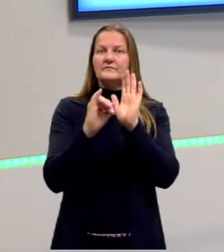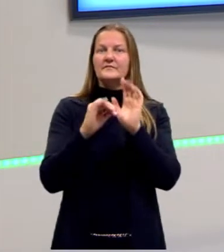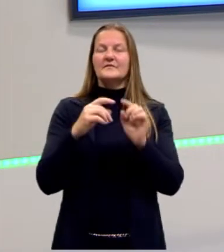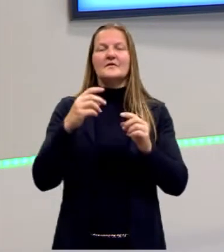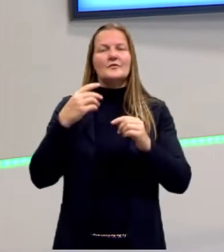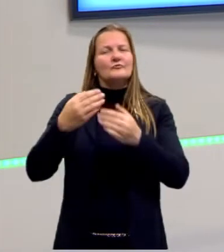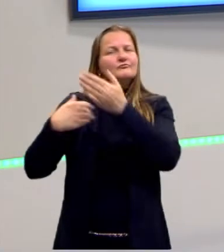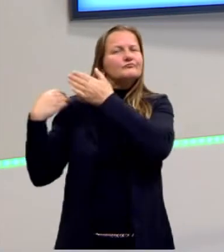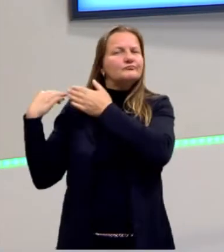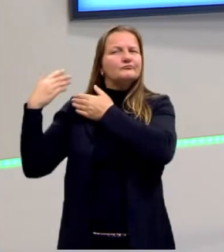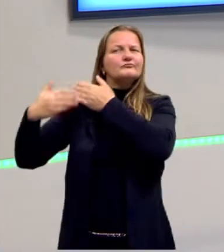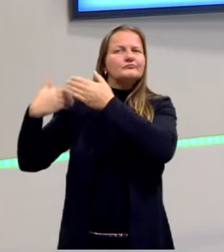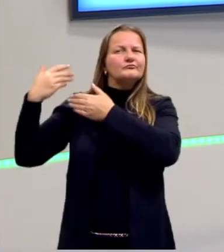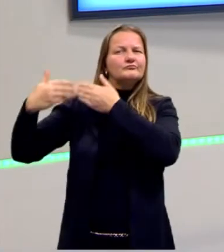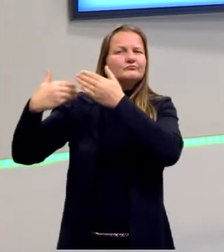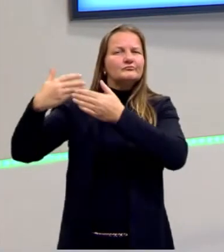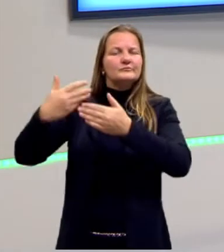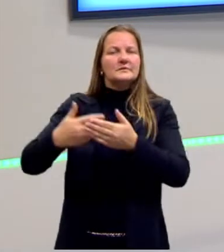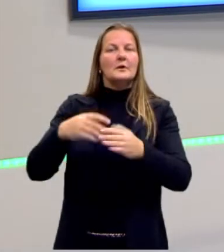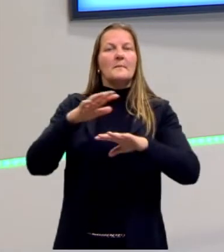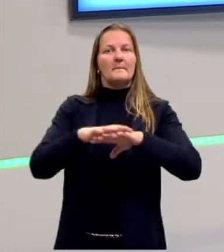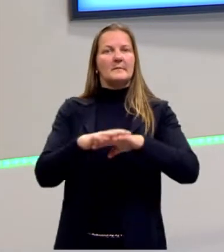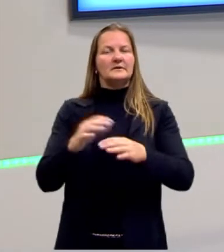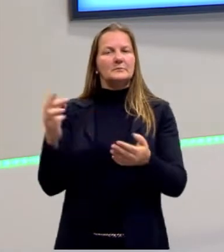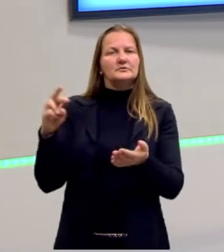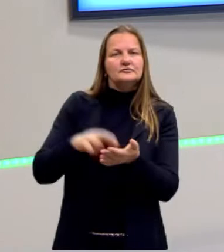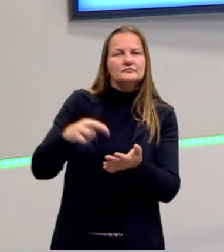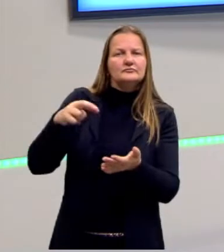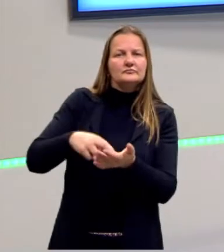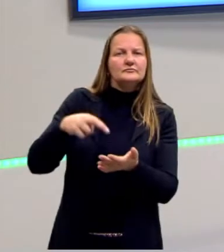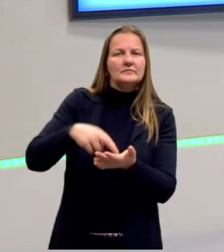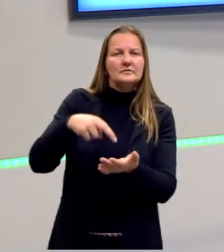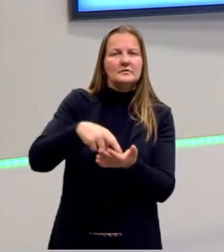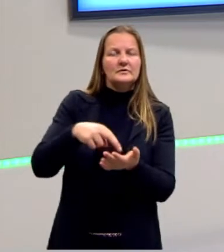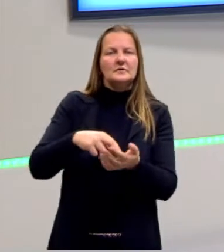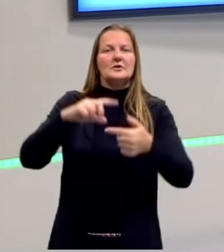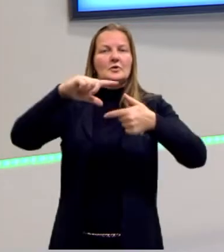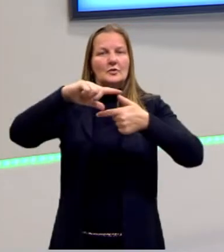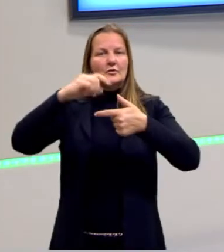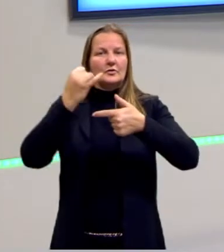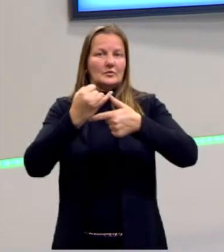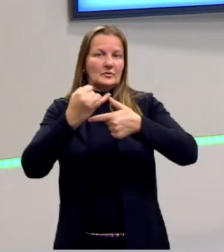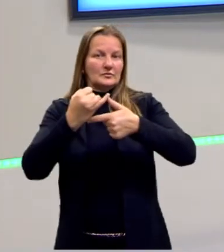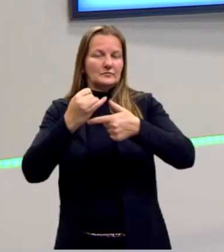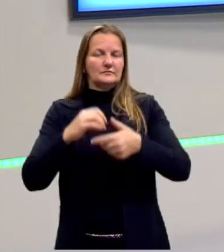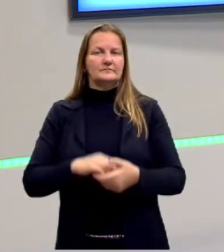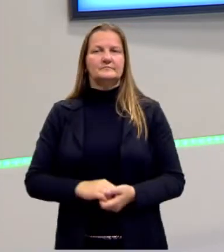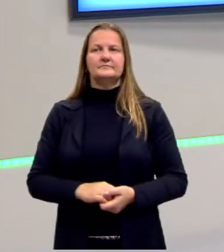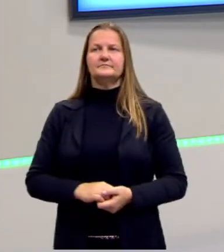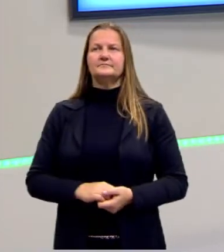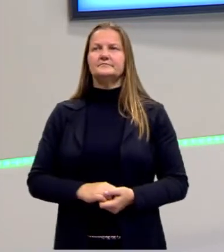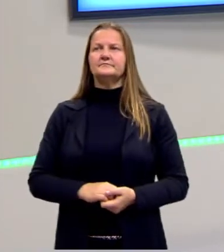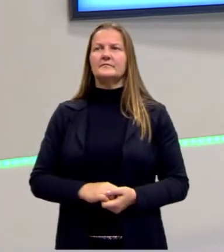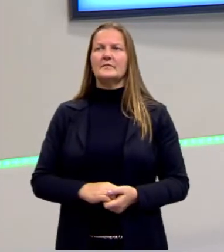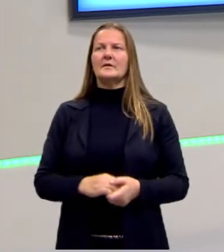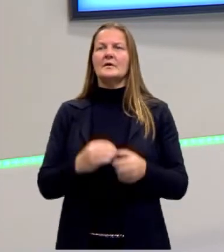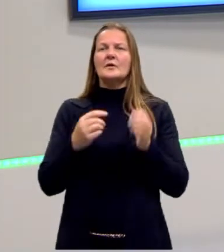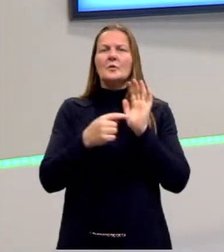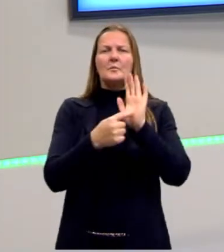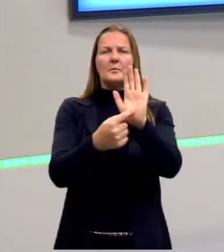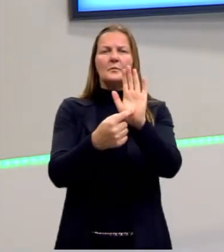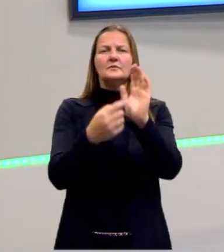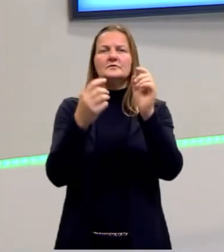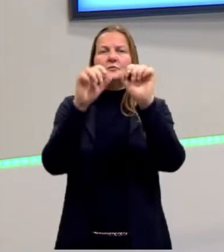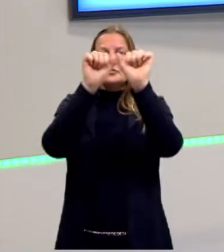tempo, as escrituras matemáticas e a relação então da trigonometria. Aqui eu trouxe pra vocês